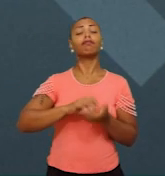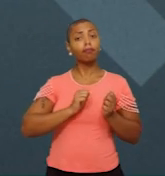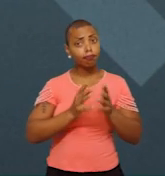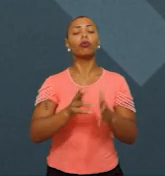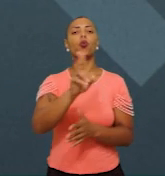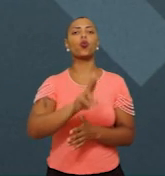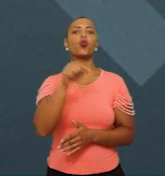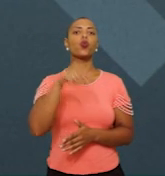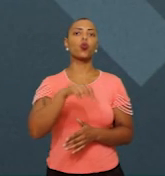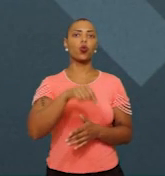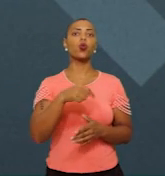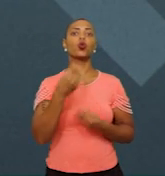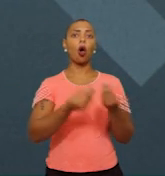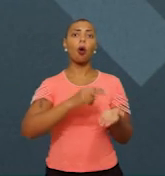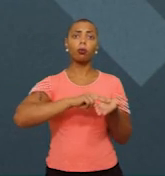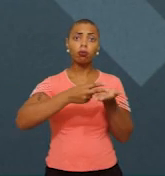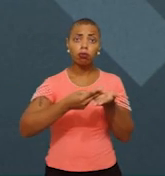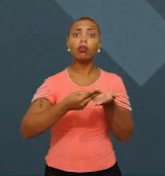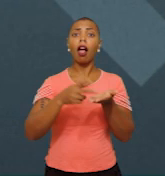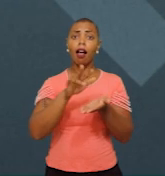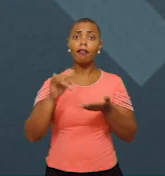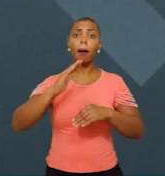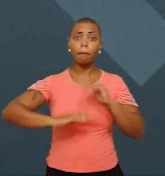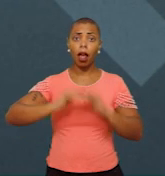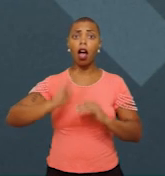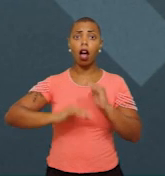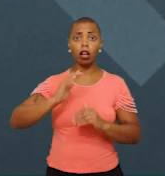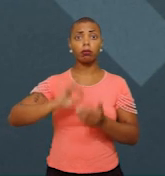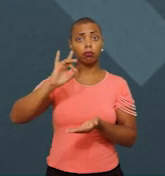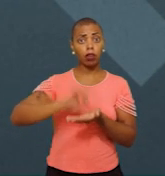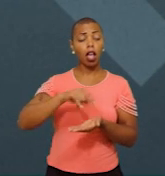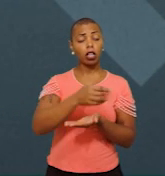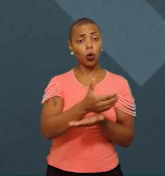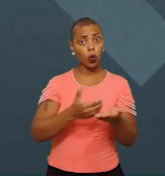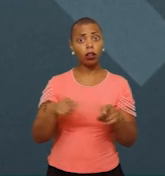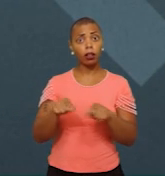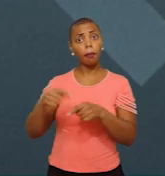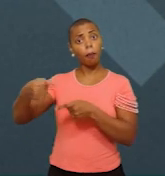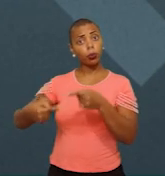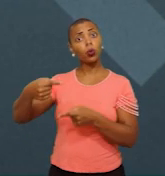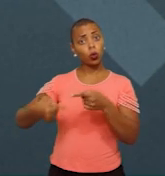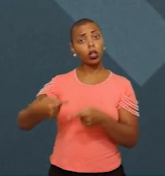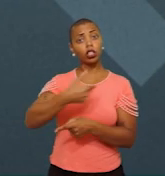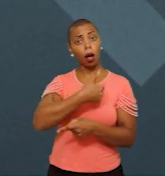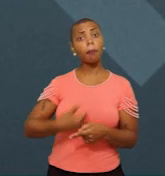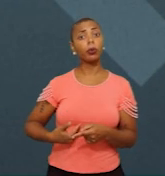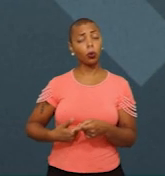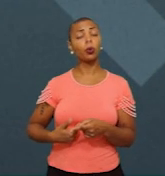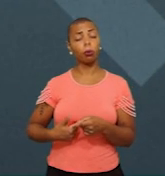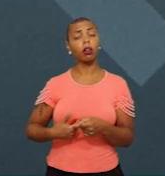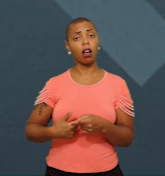traduzido em termos de implementação do próprio currículo e das políticas públicas que